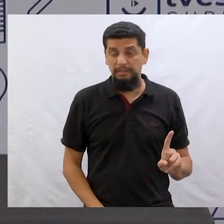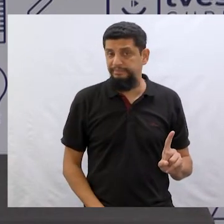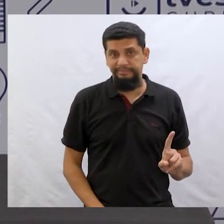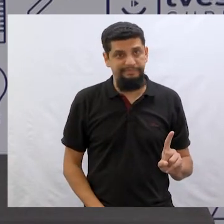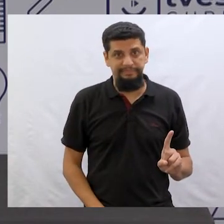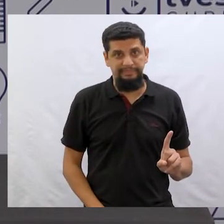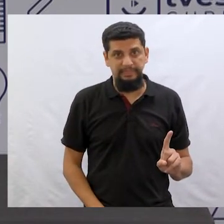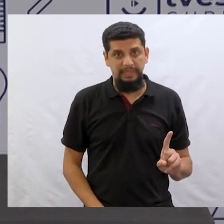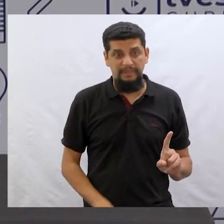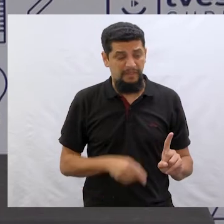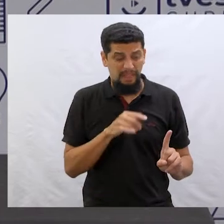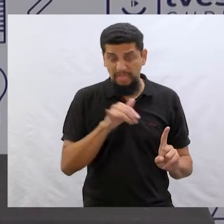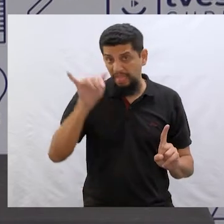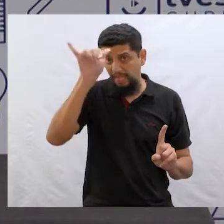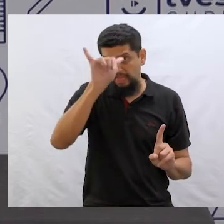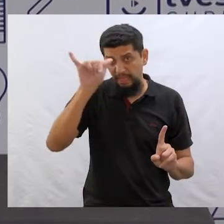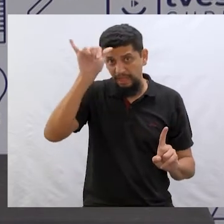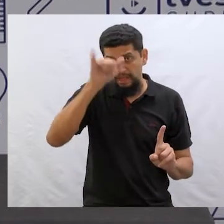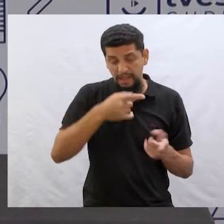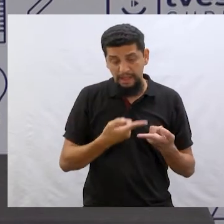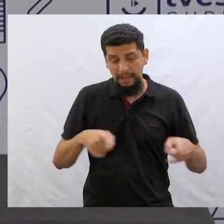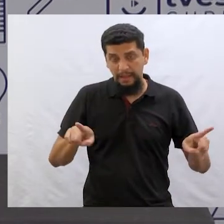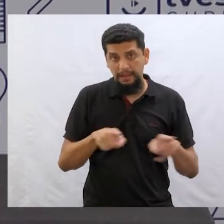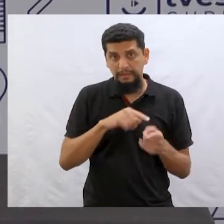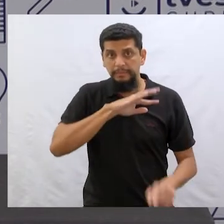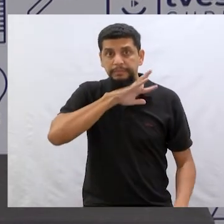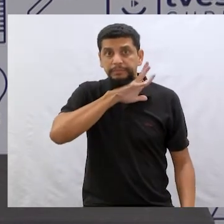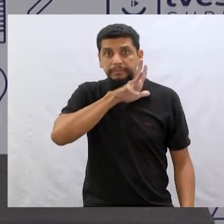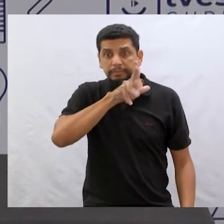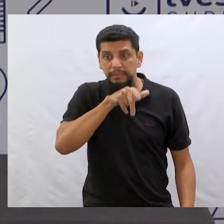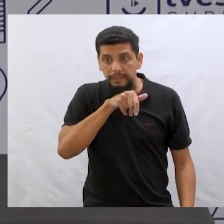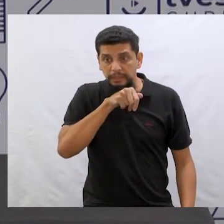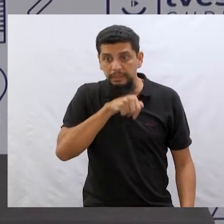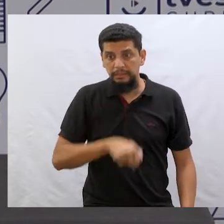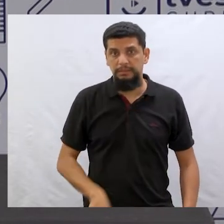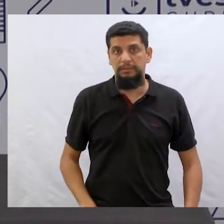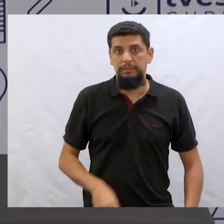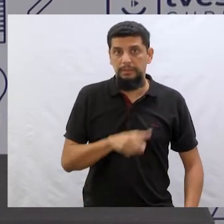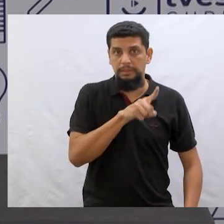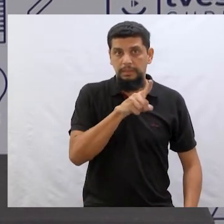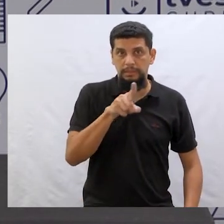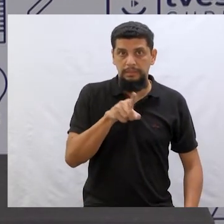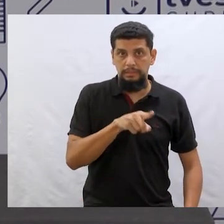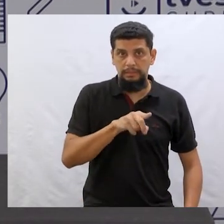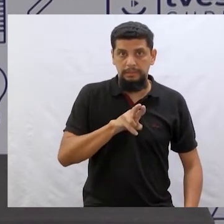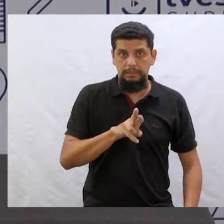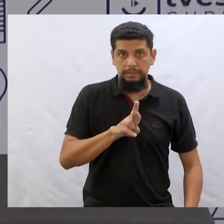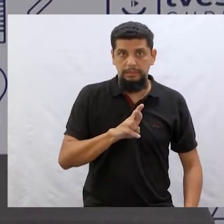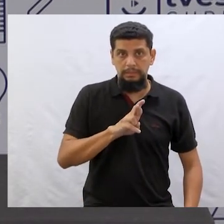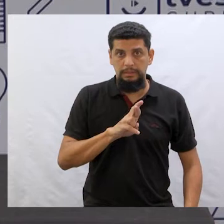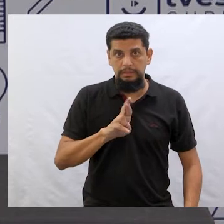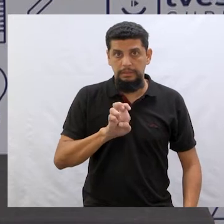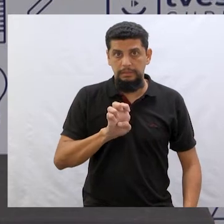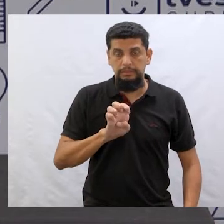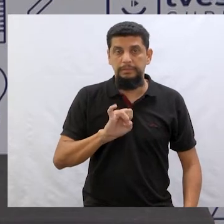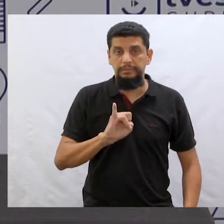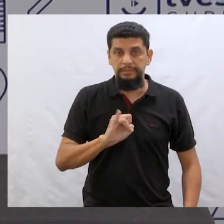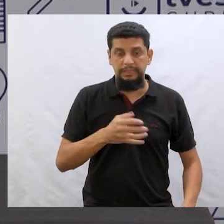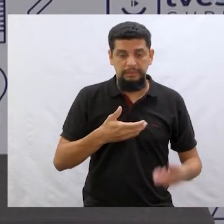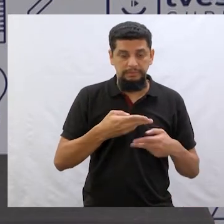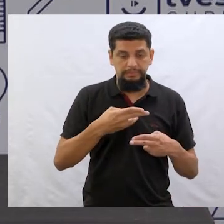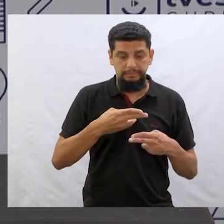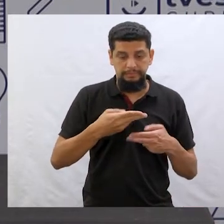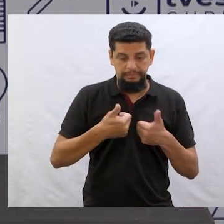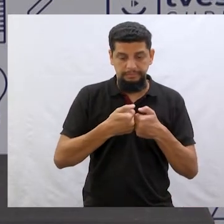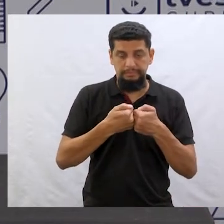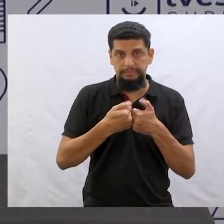Ah, papai, você é bobo. A música do leão, do Zulrei, é da